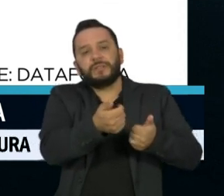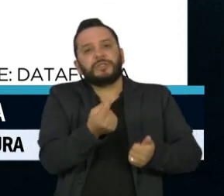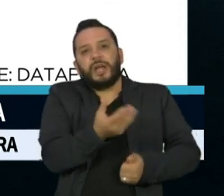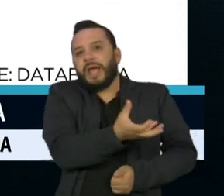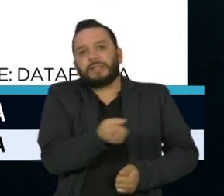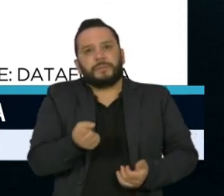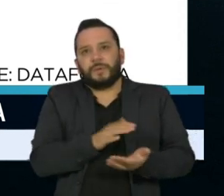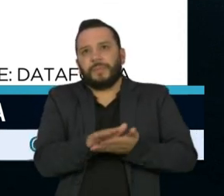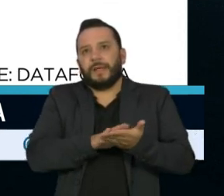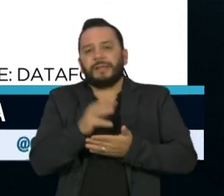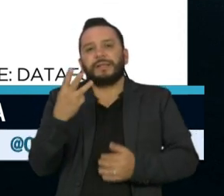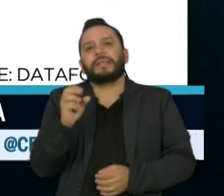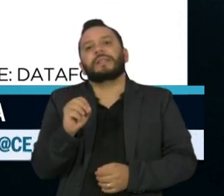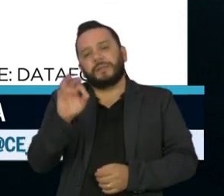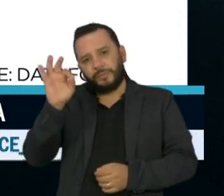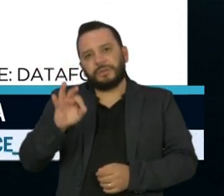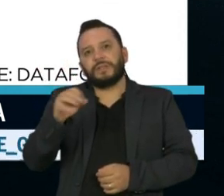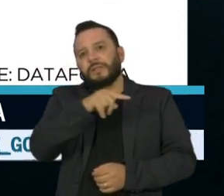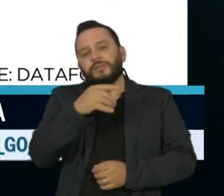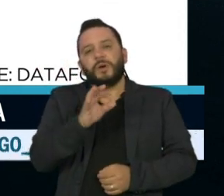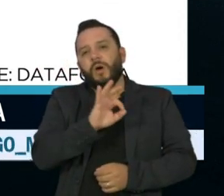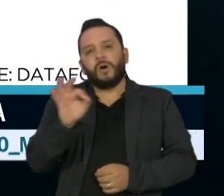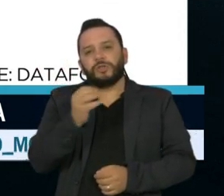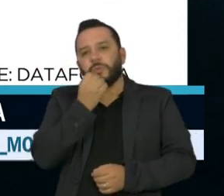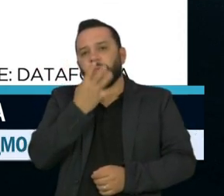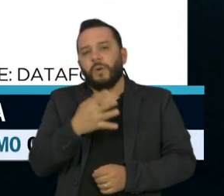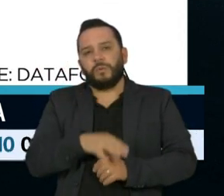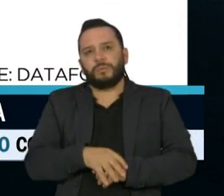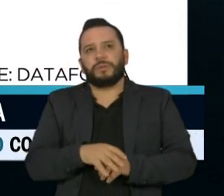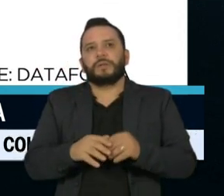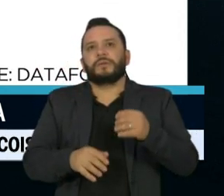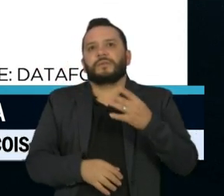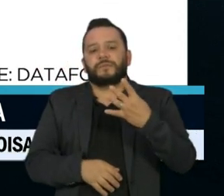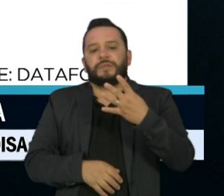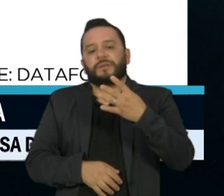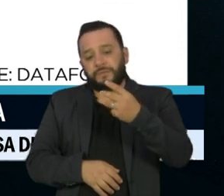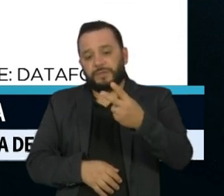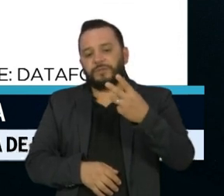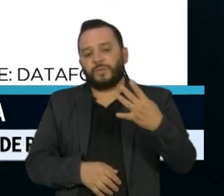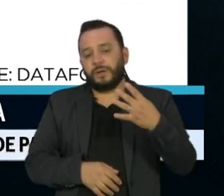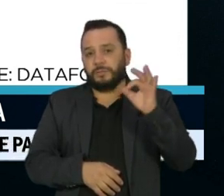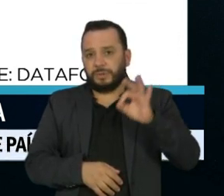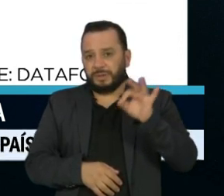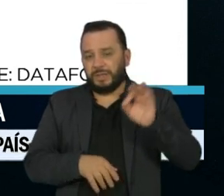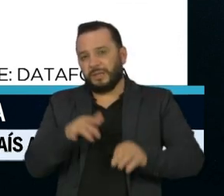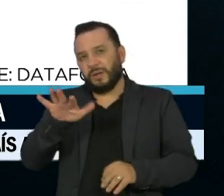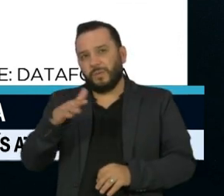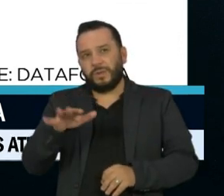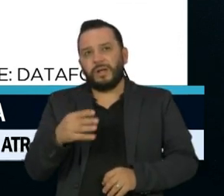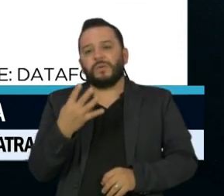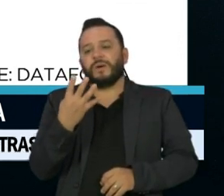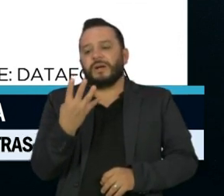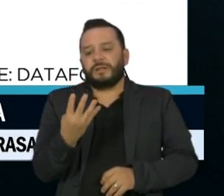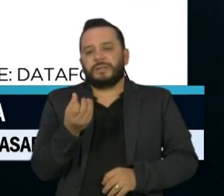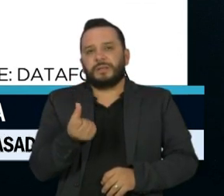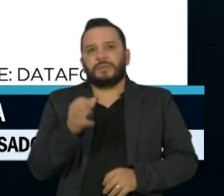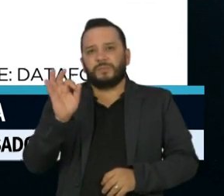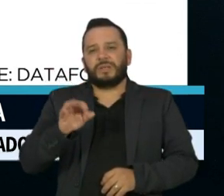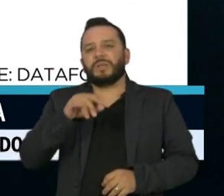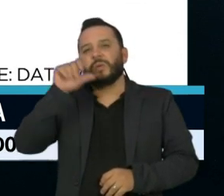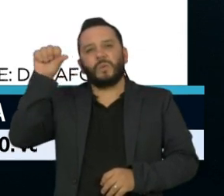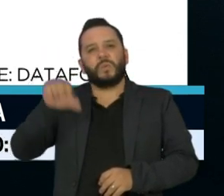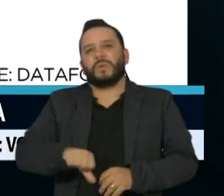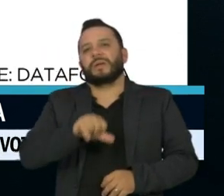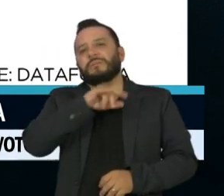30% consideraram o desempenho ótimo ou bom, 24% regular e 46% ruim ou